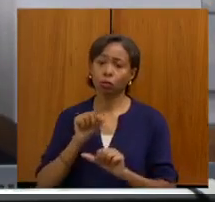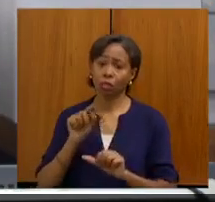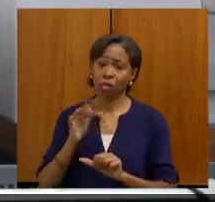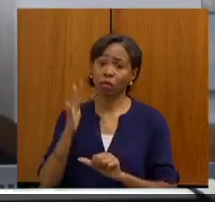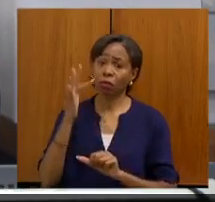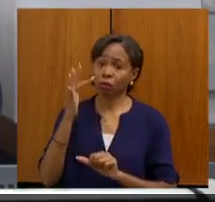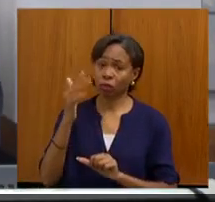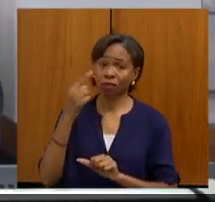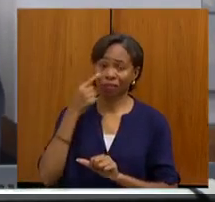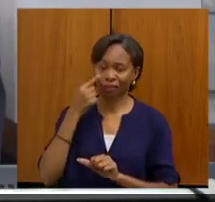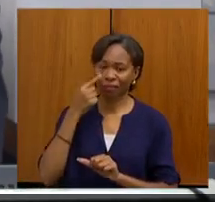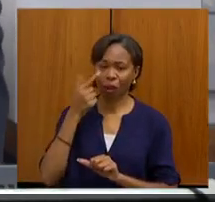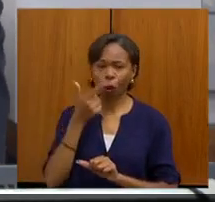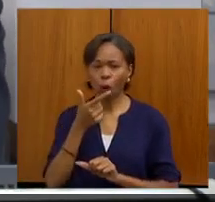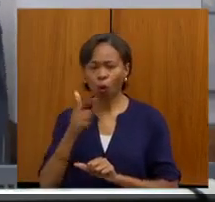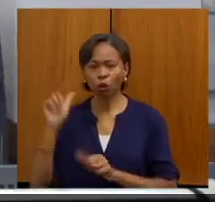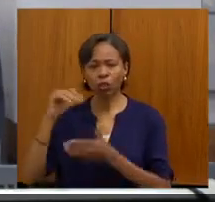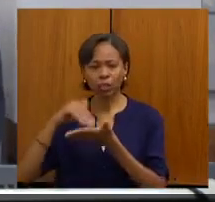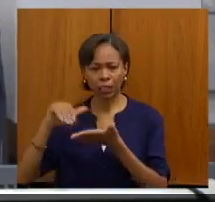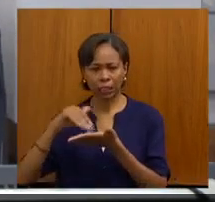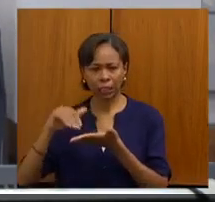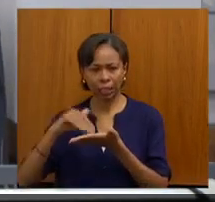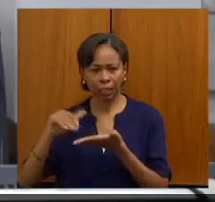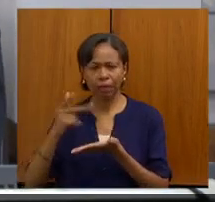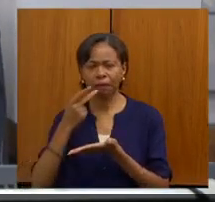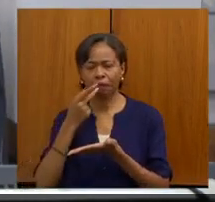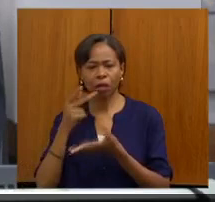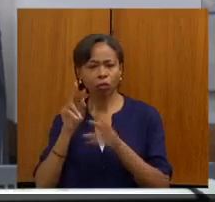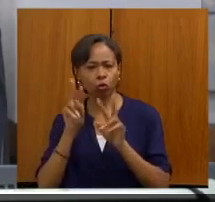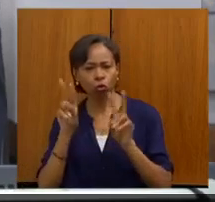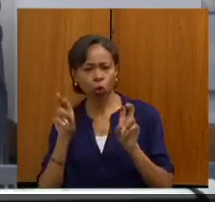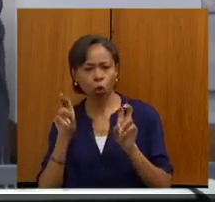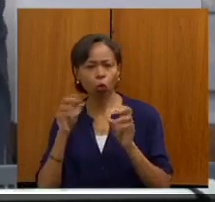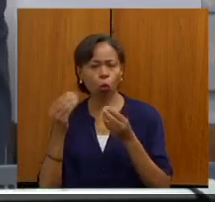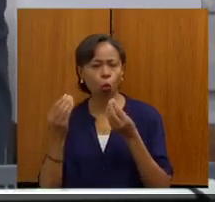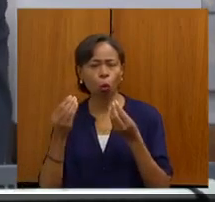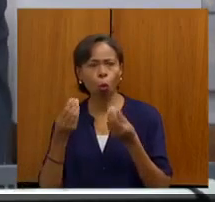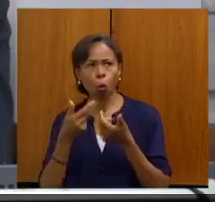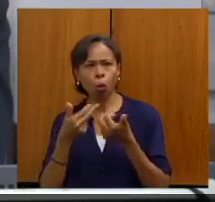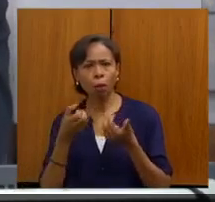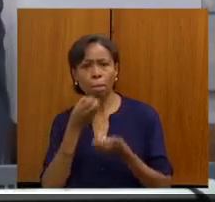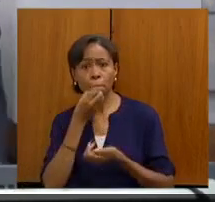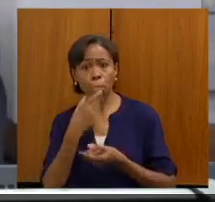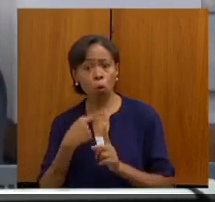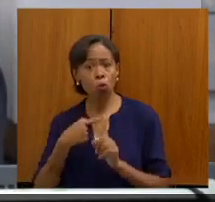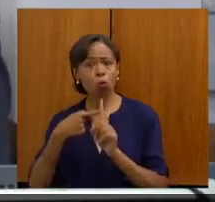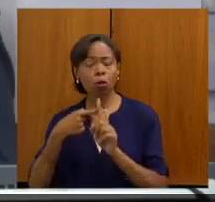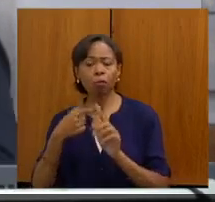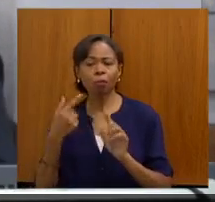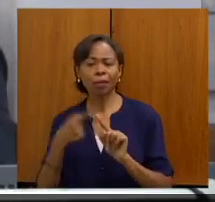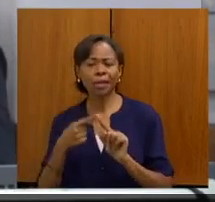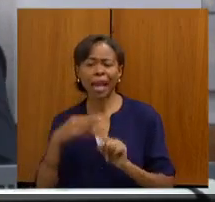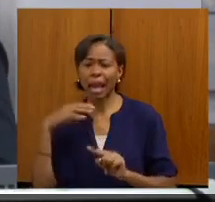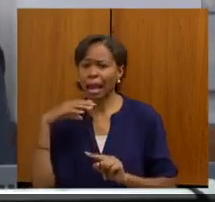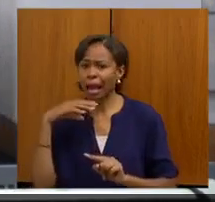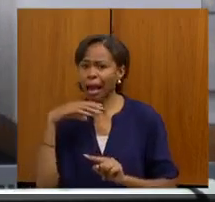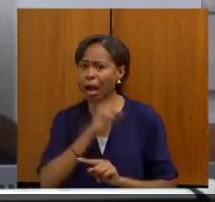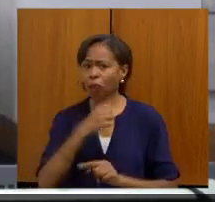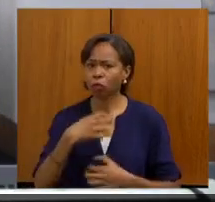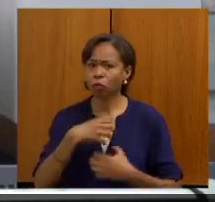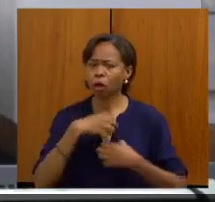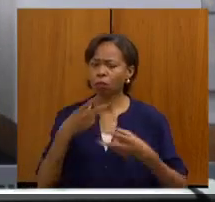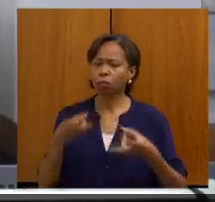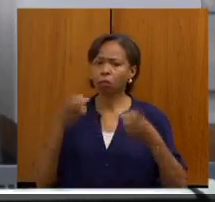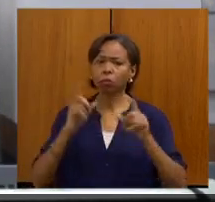outro secretário apresentando os benefícios, porque eles não são sentidos a curto prazo. O que a gente vem fazendo